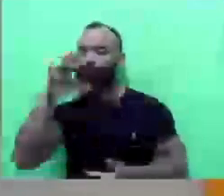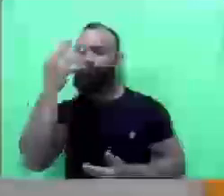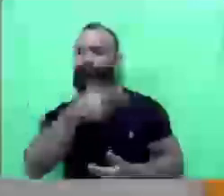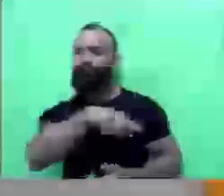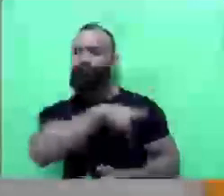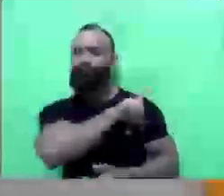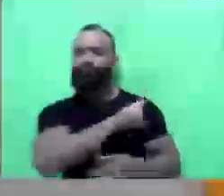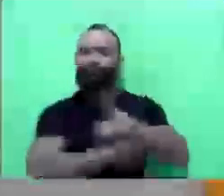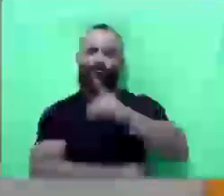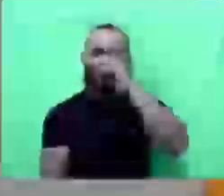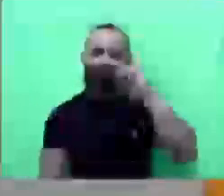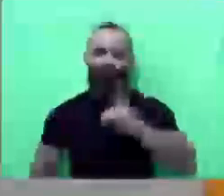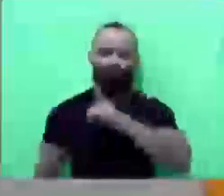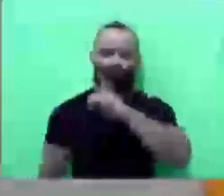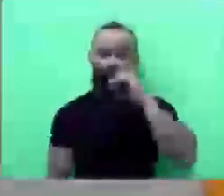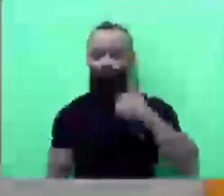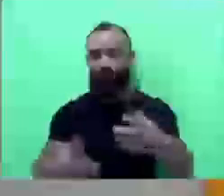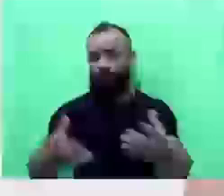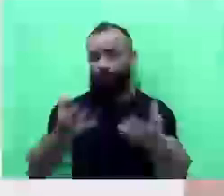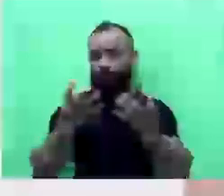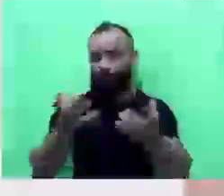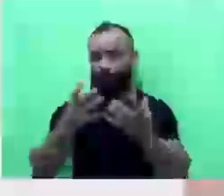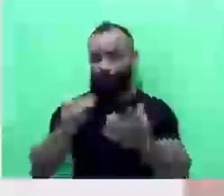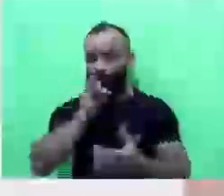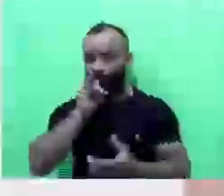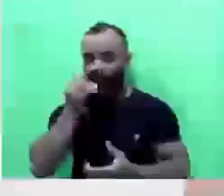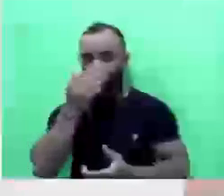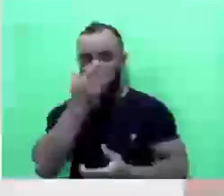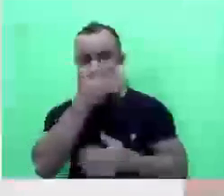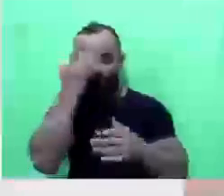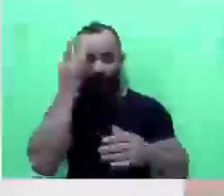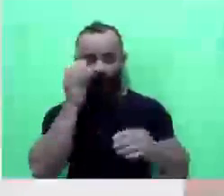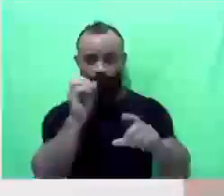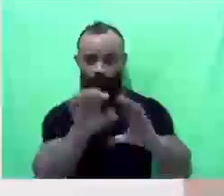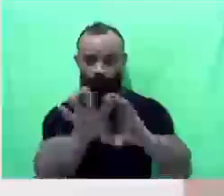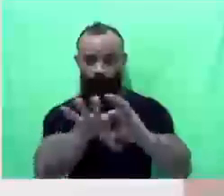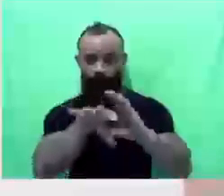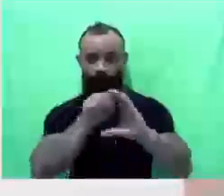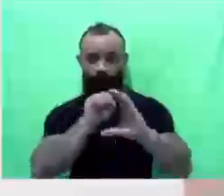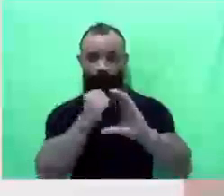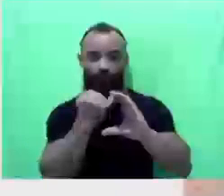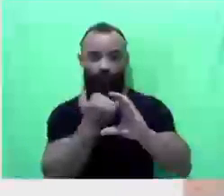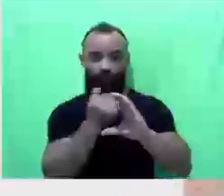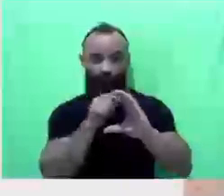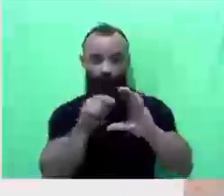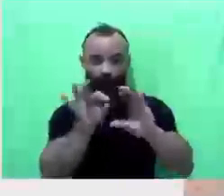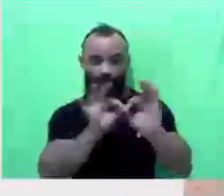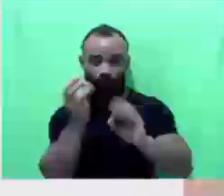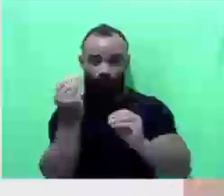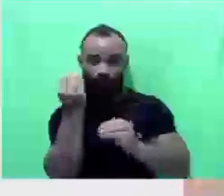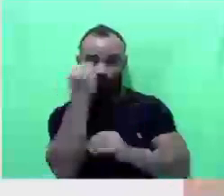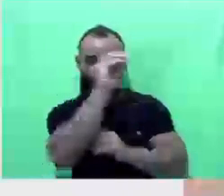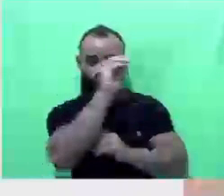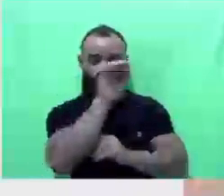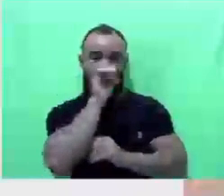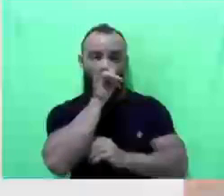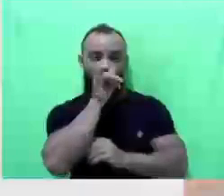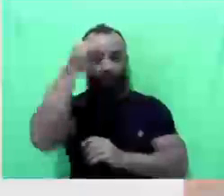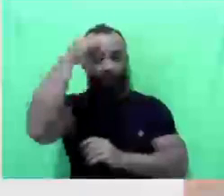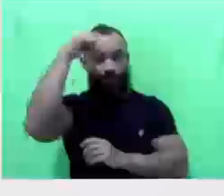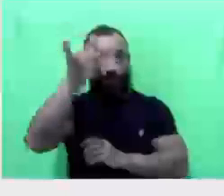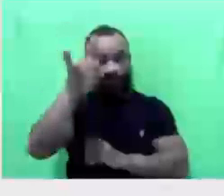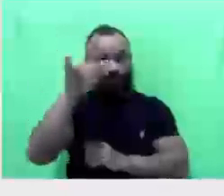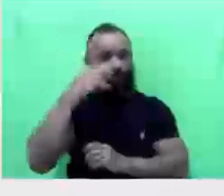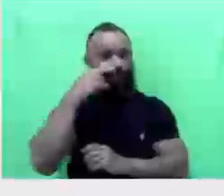já pedir para o pessoal do audiovisual, já colocando as imagens. Com toda certeza, quando a gente fala de prevenção, a gente vê o